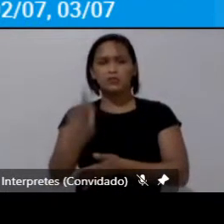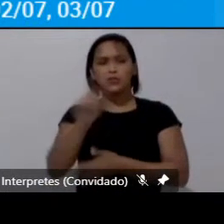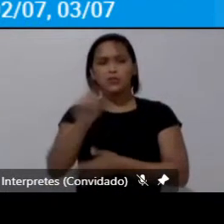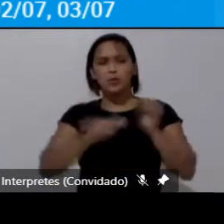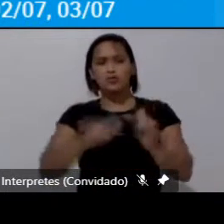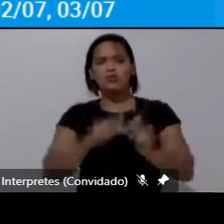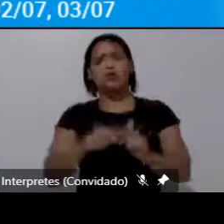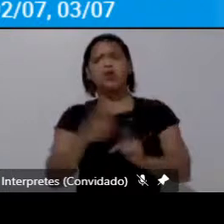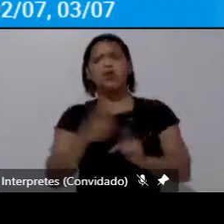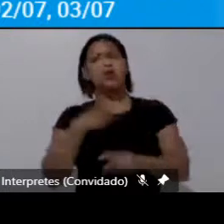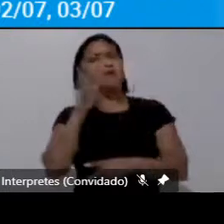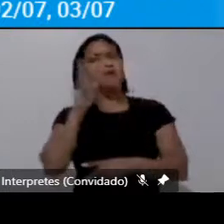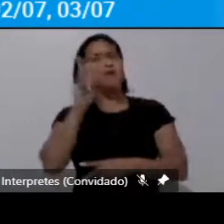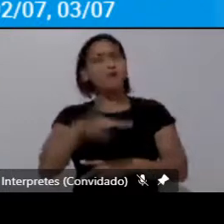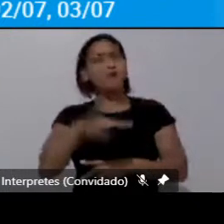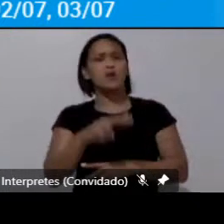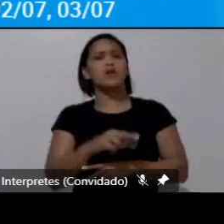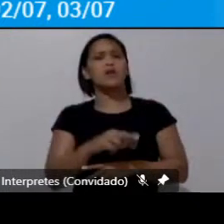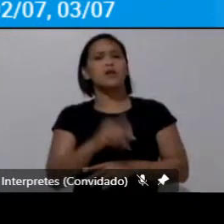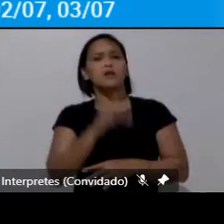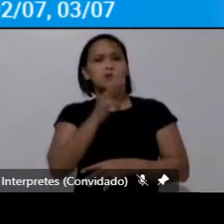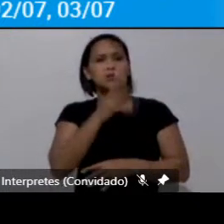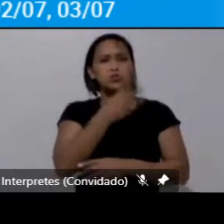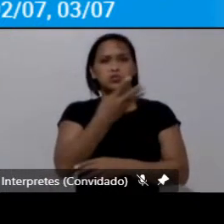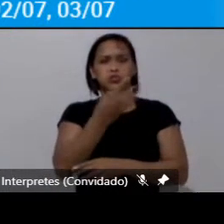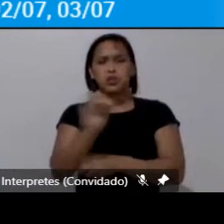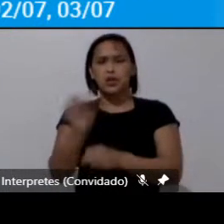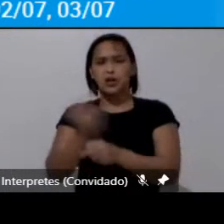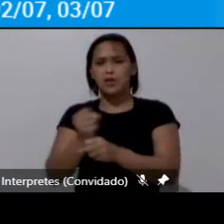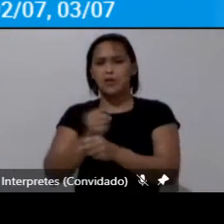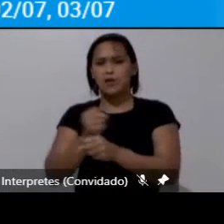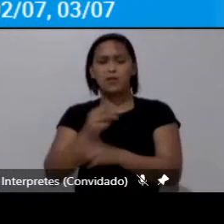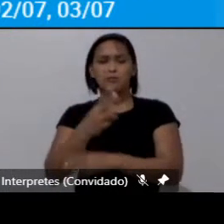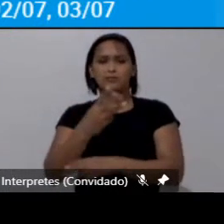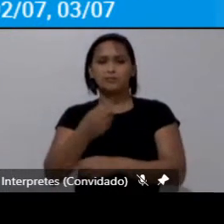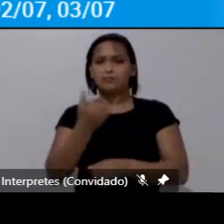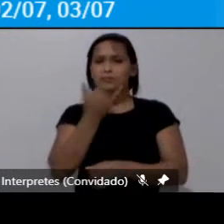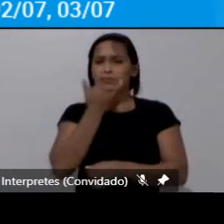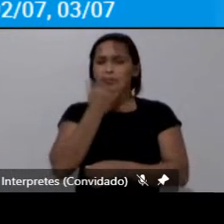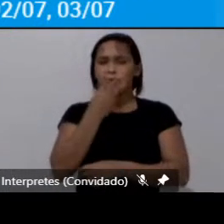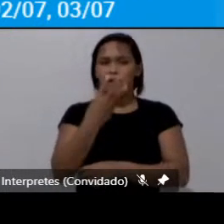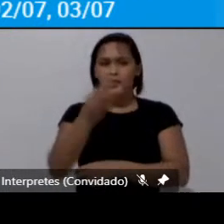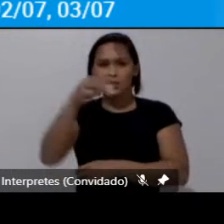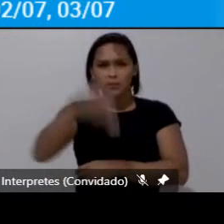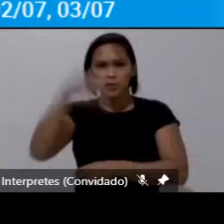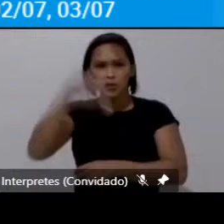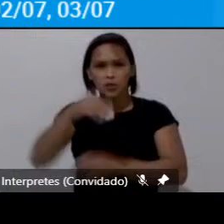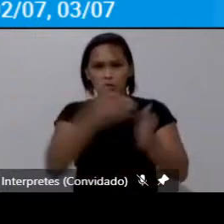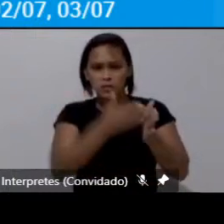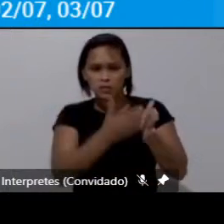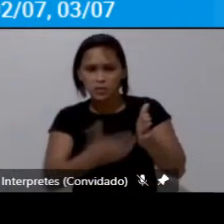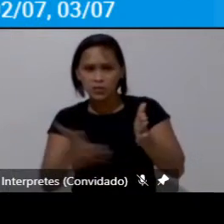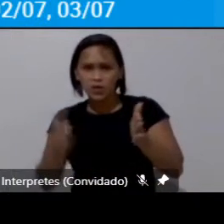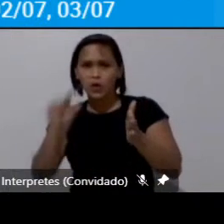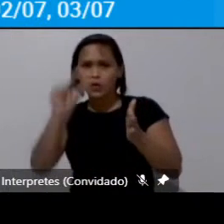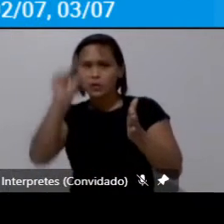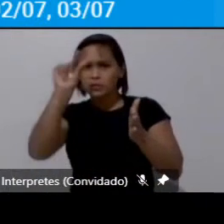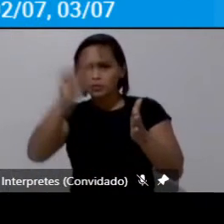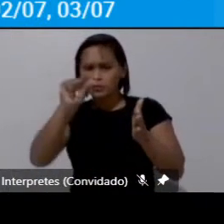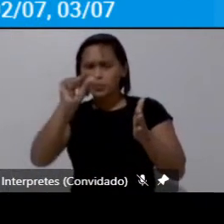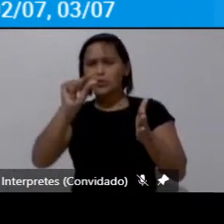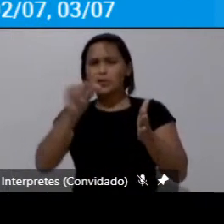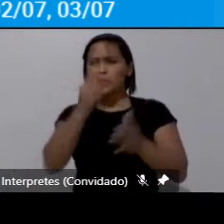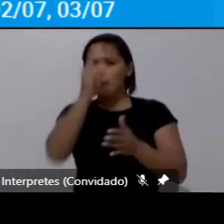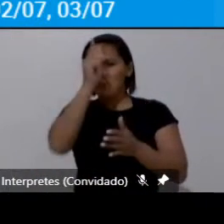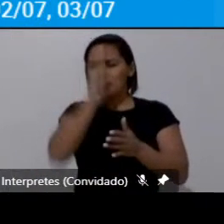gente vai olhar que quem demora 30 minutos para chegar ao trabalho é só esse pouquinho amarelinho né ou